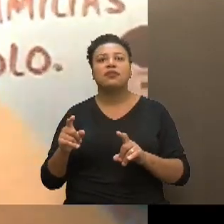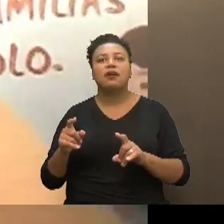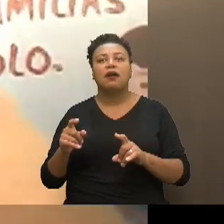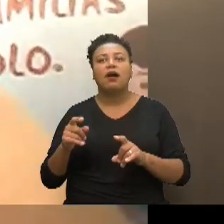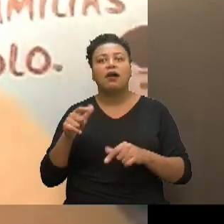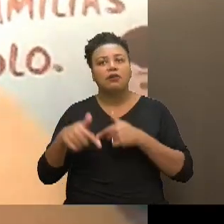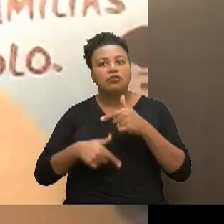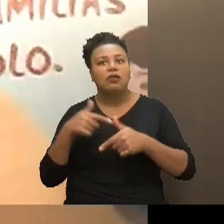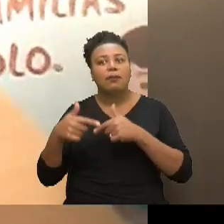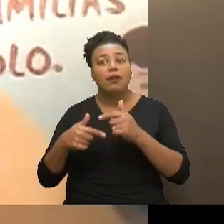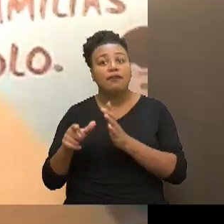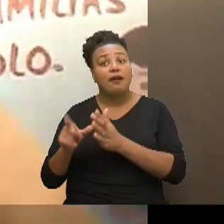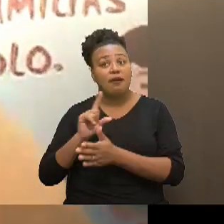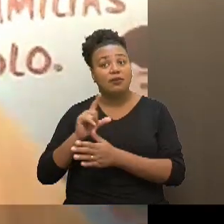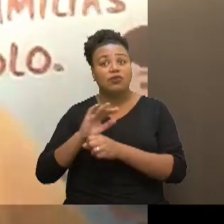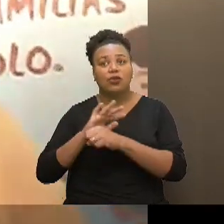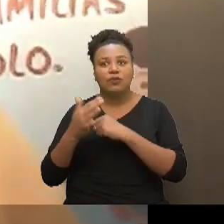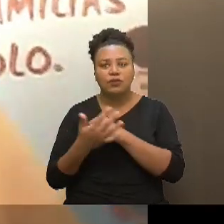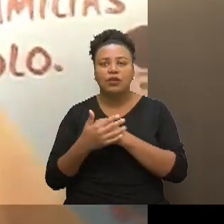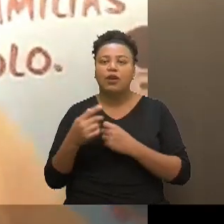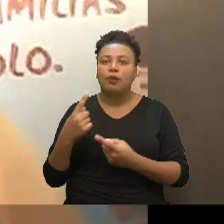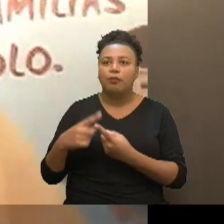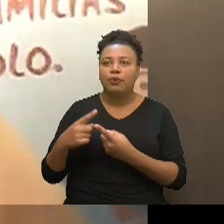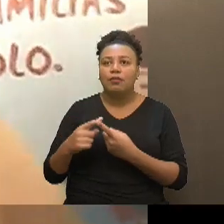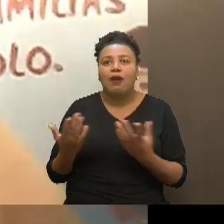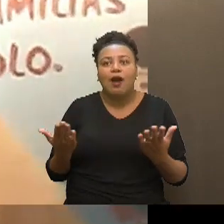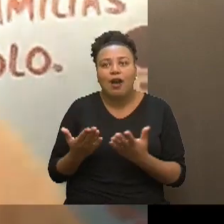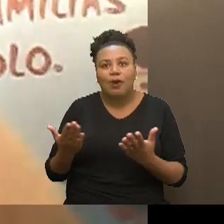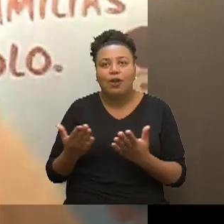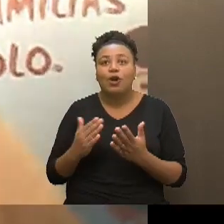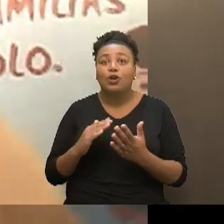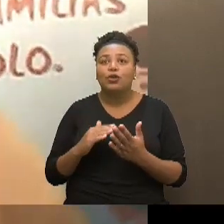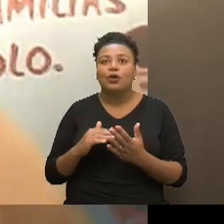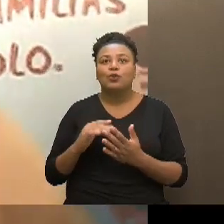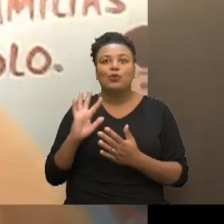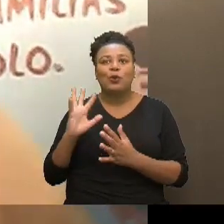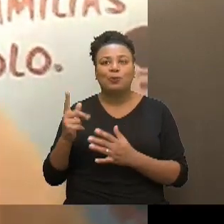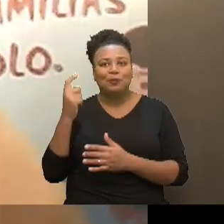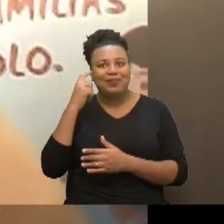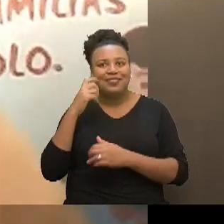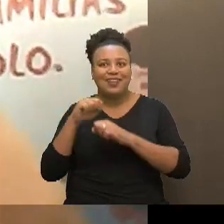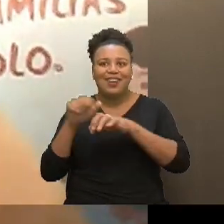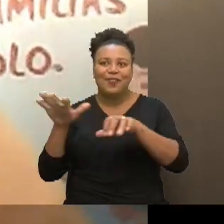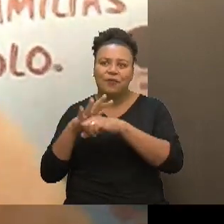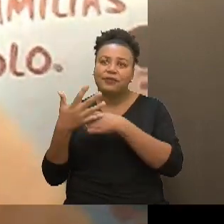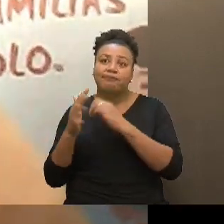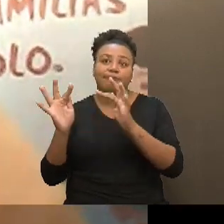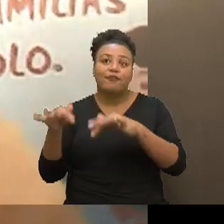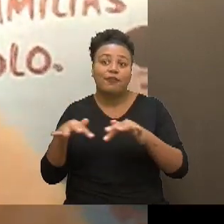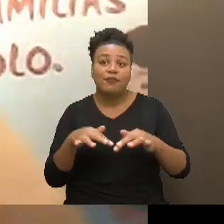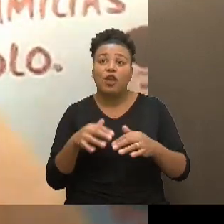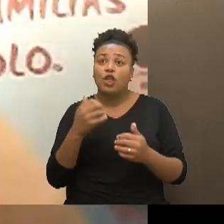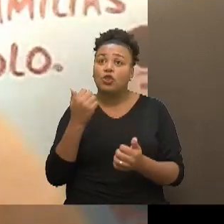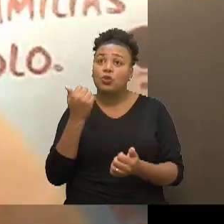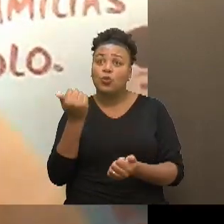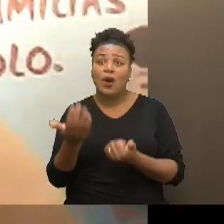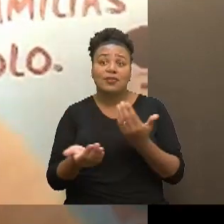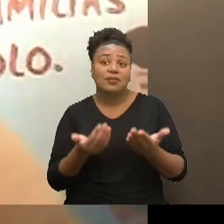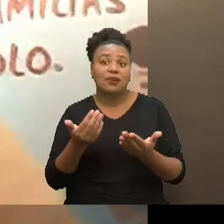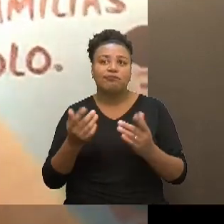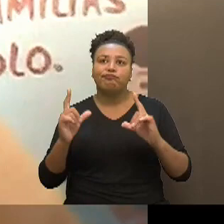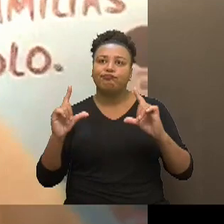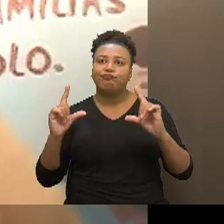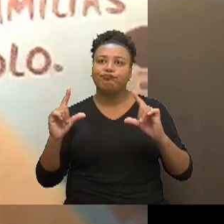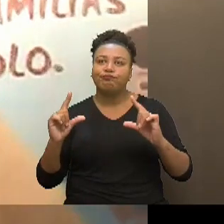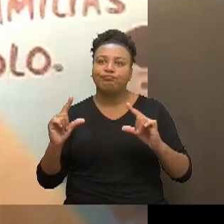a gente trabalhava antes da pandemia porque agora como todo mundo acha que a pandemia já acabou né as doações também elas vão